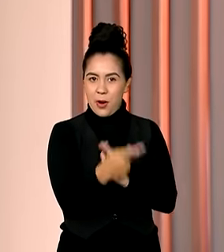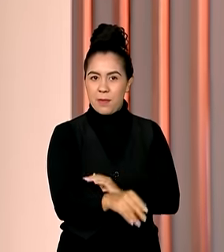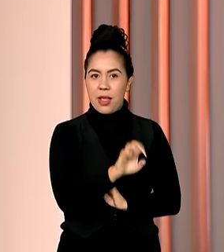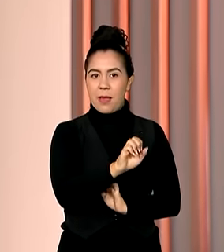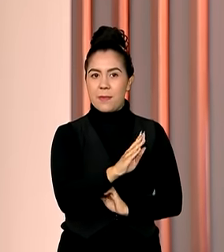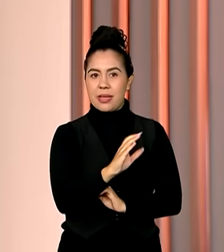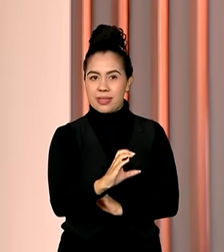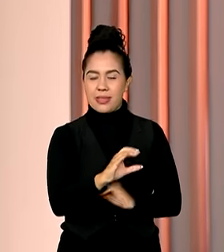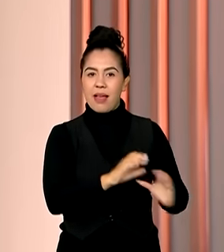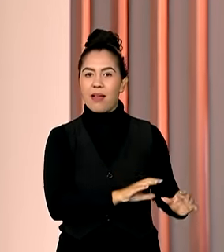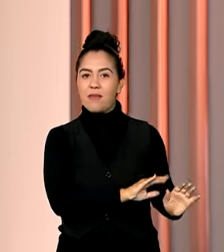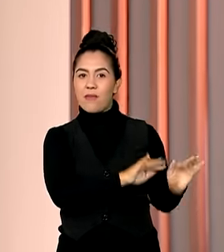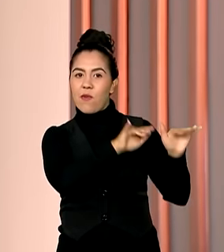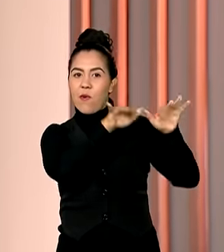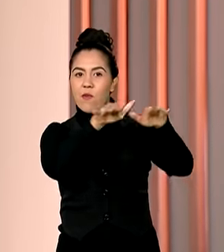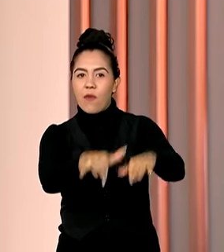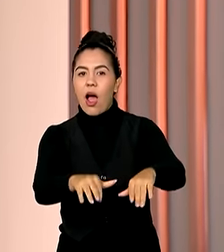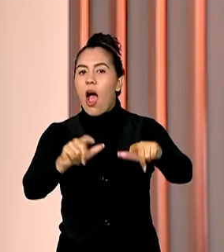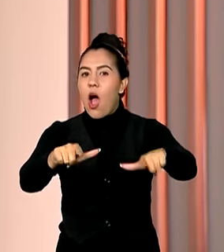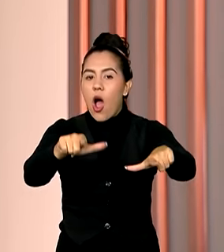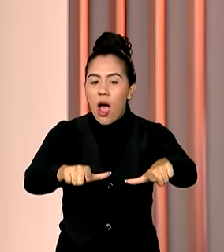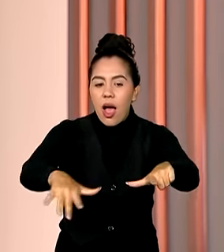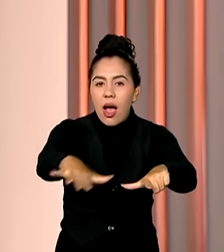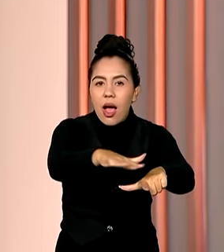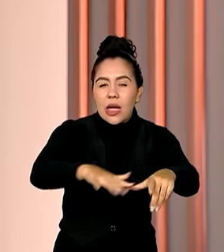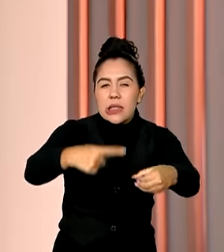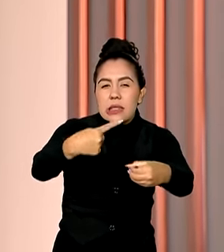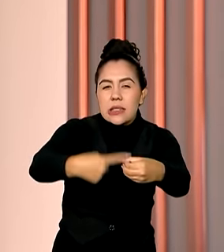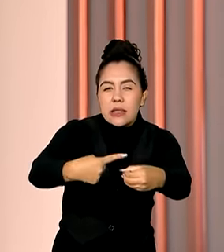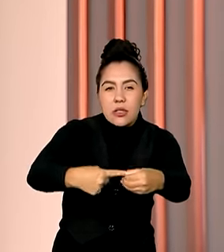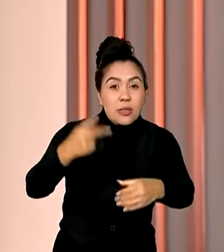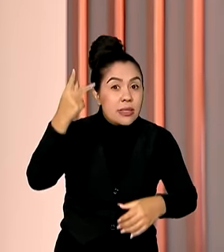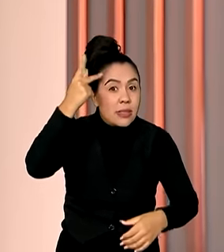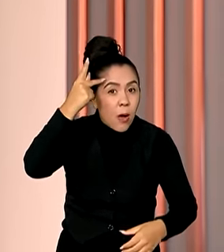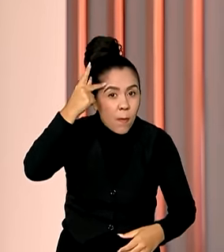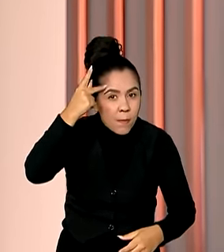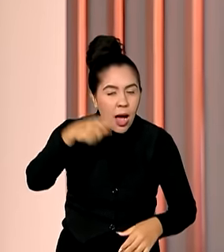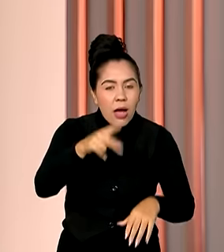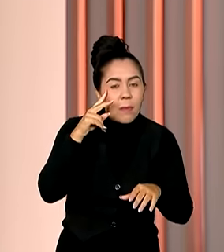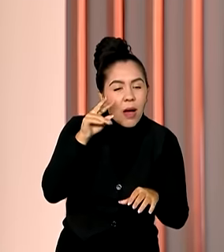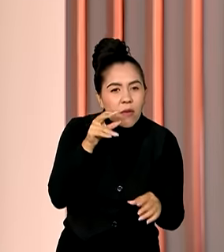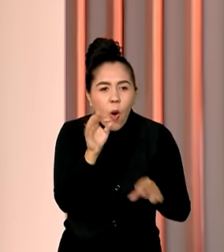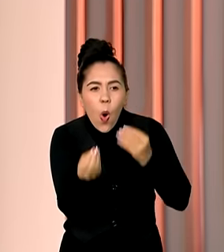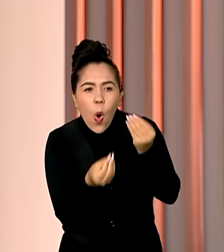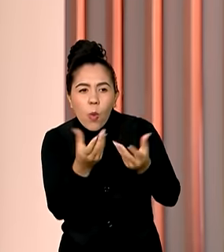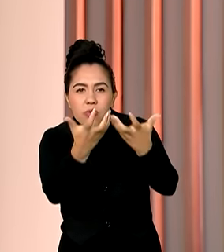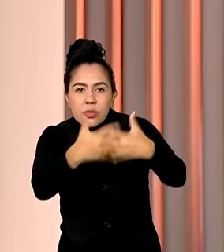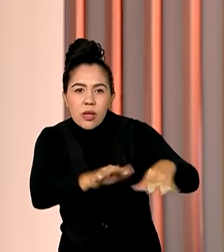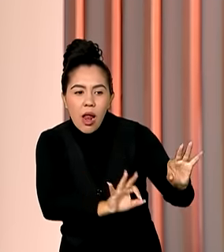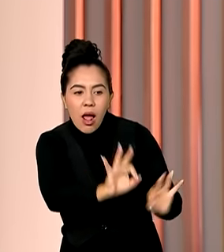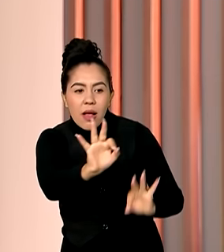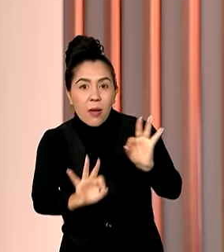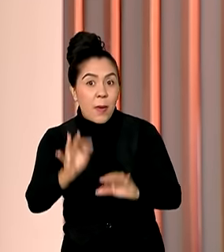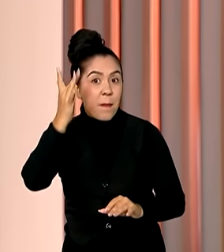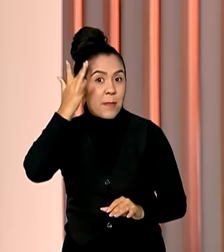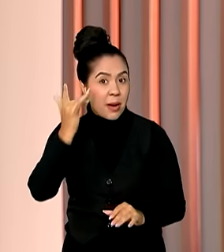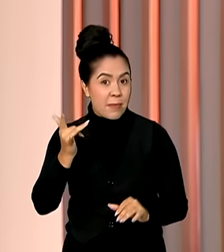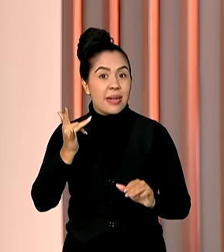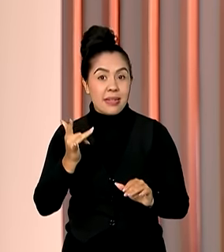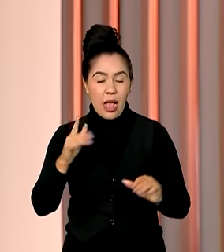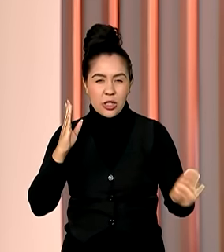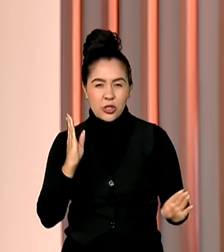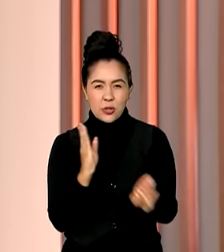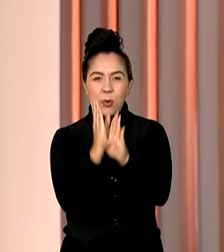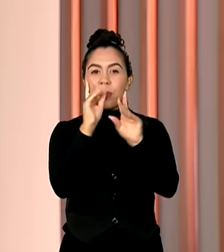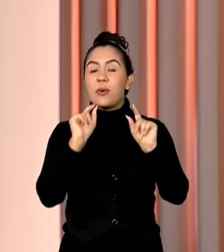de treinamento deles, lá em Pirassununga, no interior de São Paulo, para conferir todos os preparativos para o show de amanhã. A gente descobriu que, desta